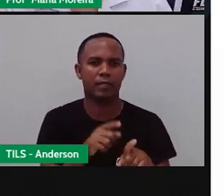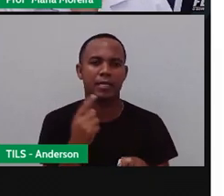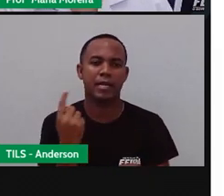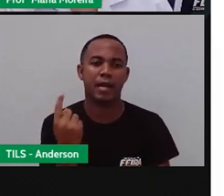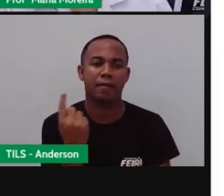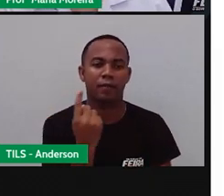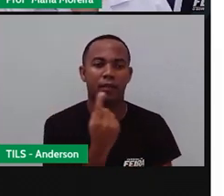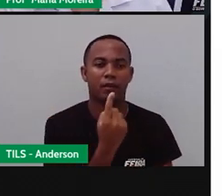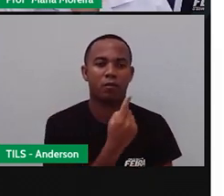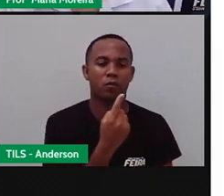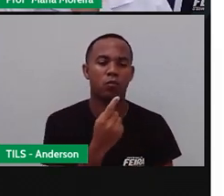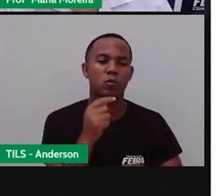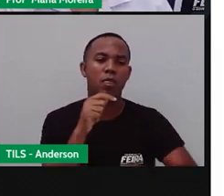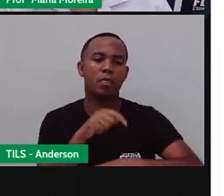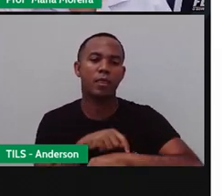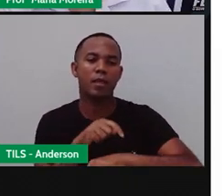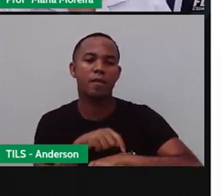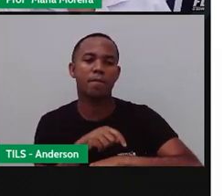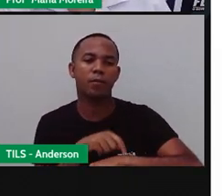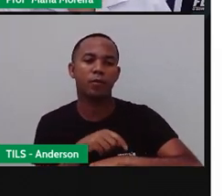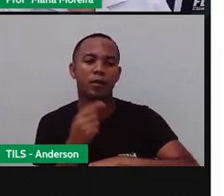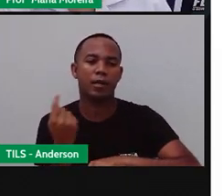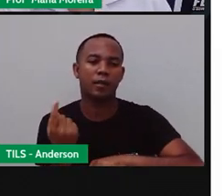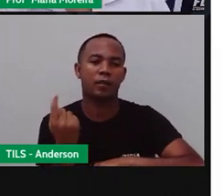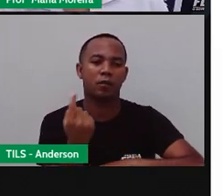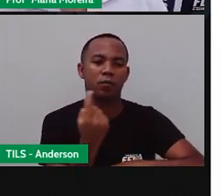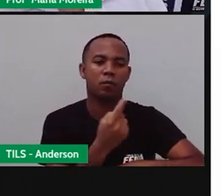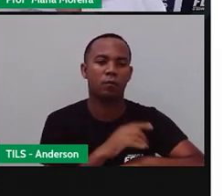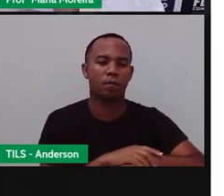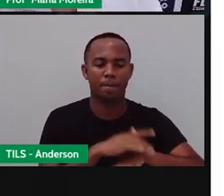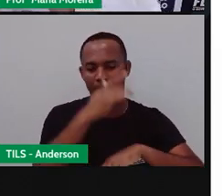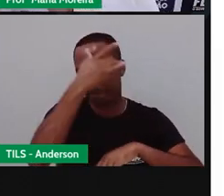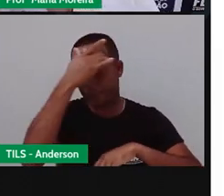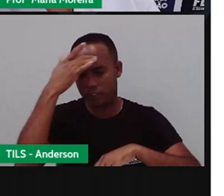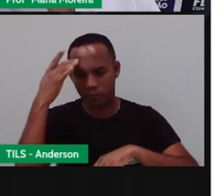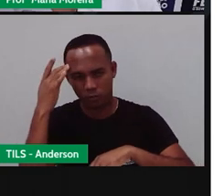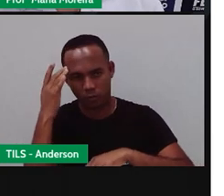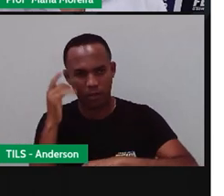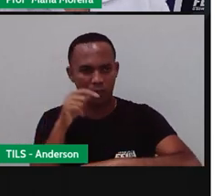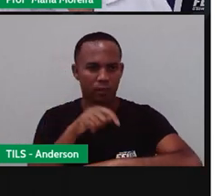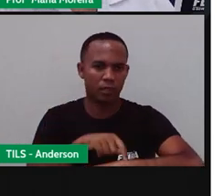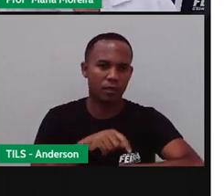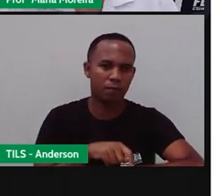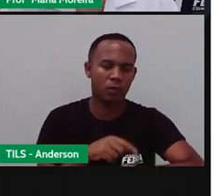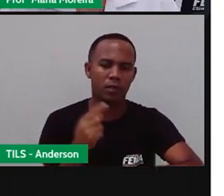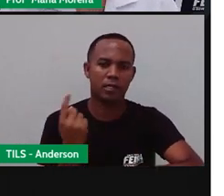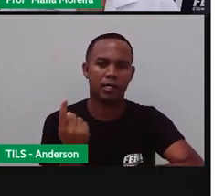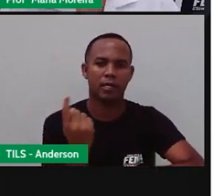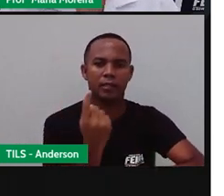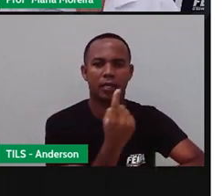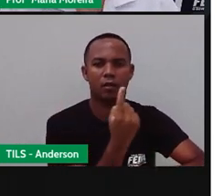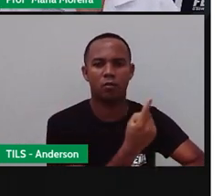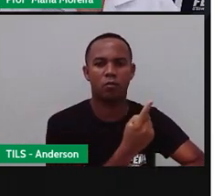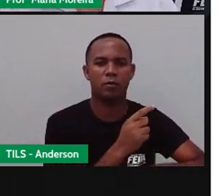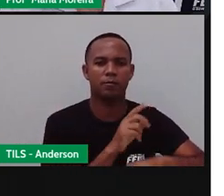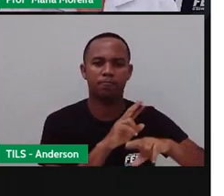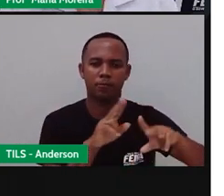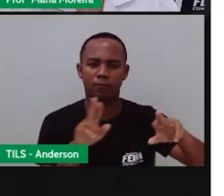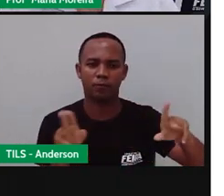no seu tempo. Você sabia disso, Anderson? Que cada pessoa tem o seu tempo para fazer determinadas coisas?